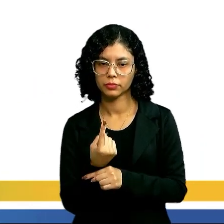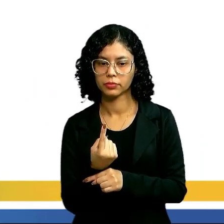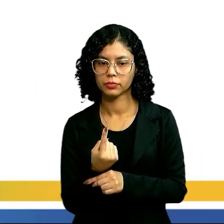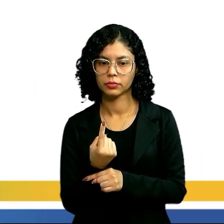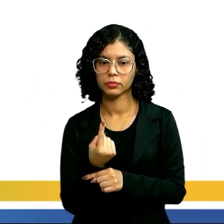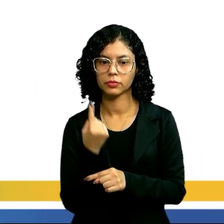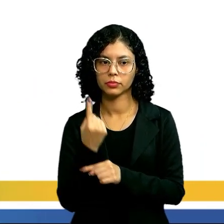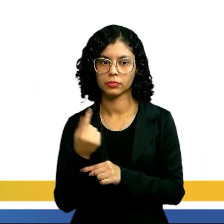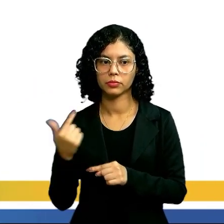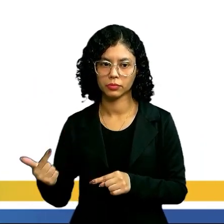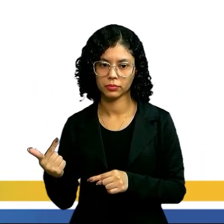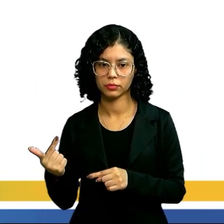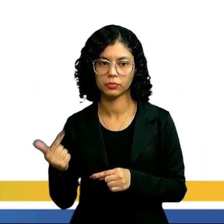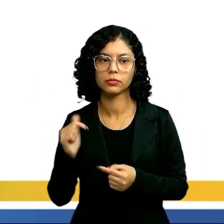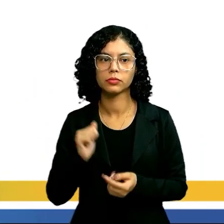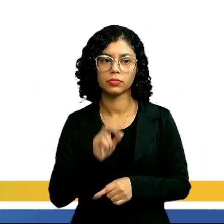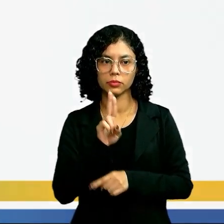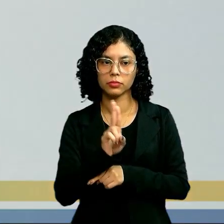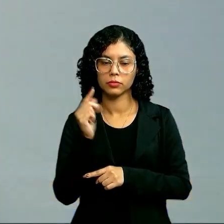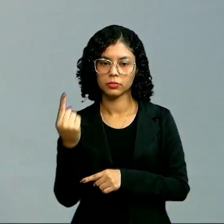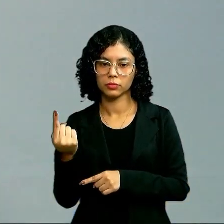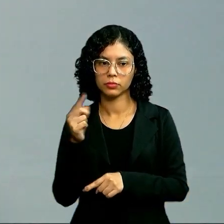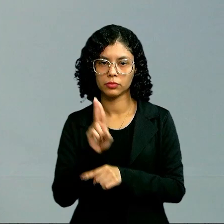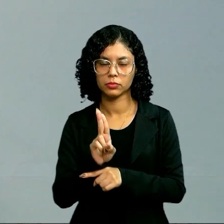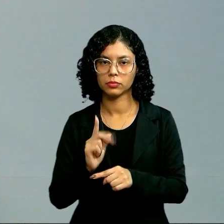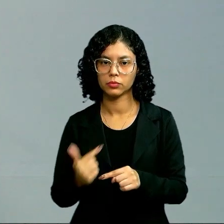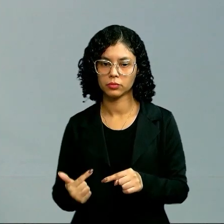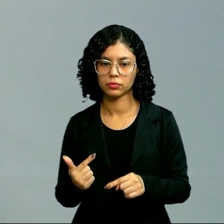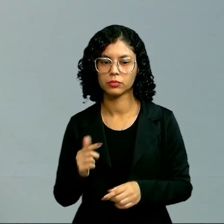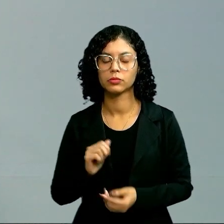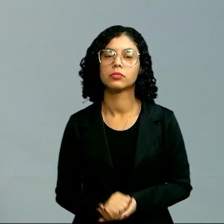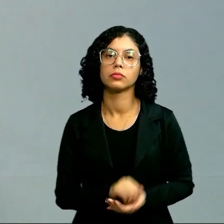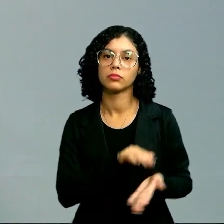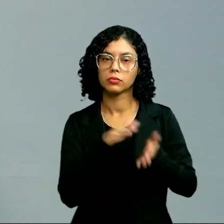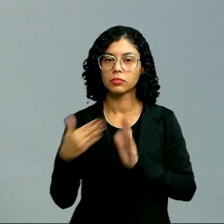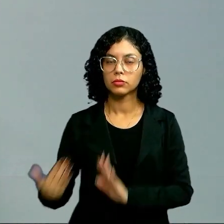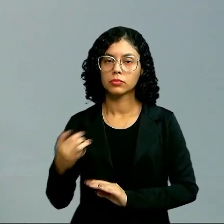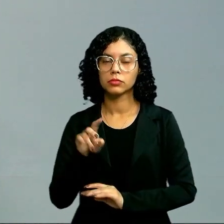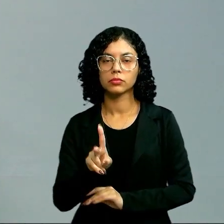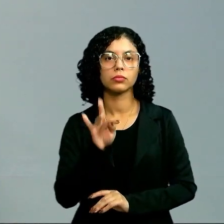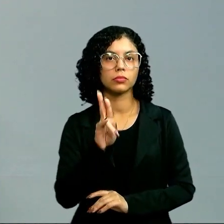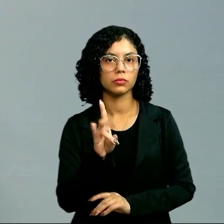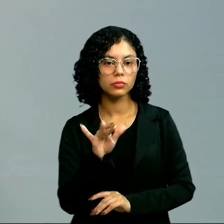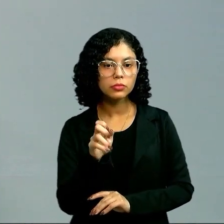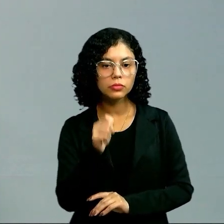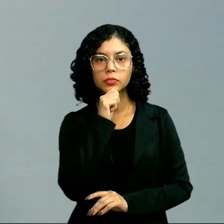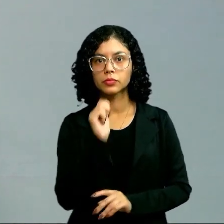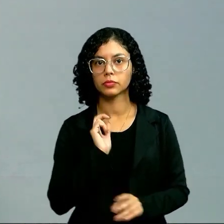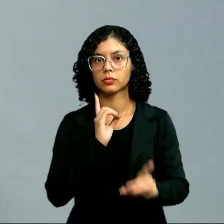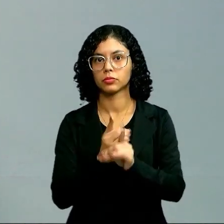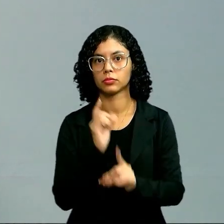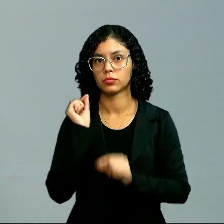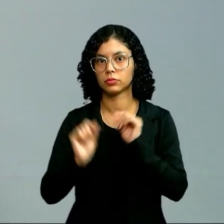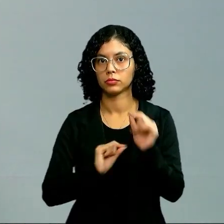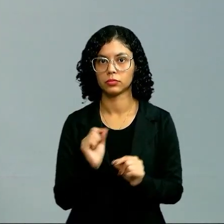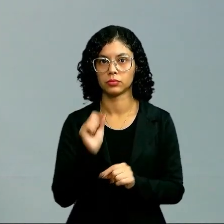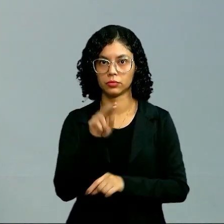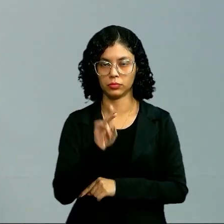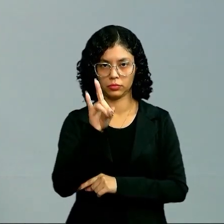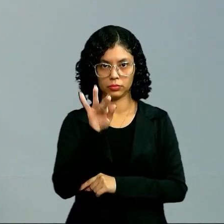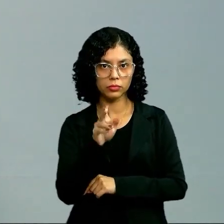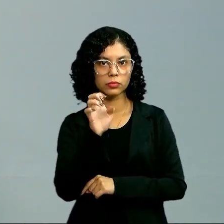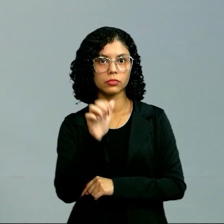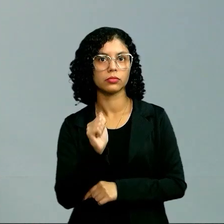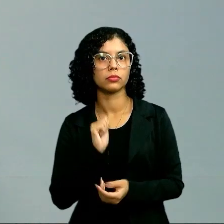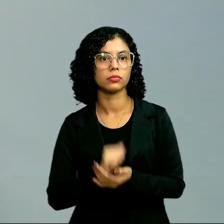U e U2. Ou seja, na parte do vetor, nós vamos ter que descobrir a parte do universo, aparece